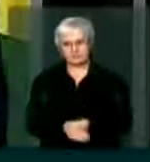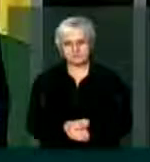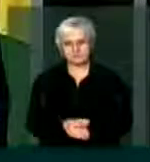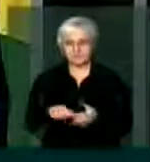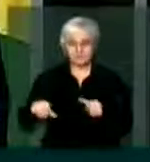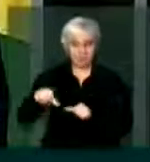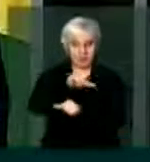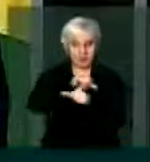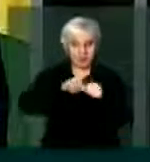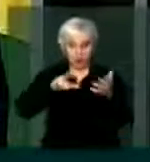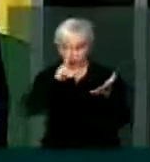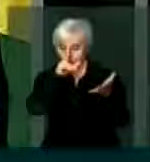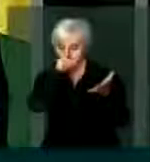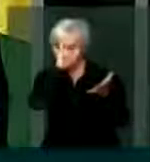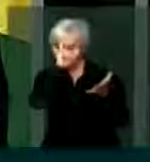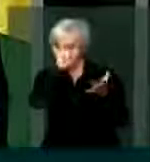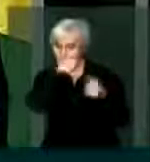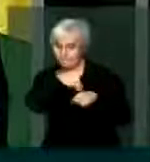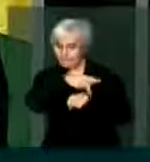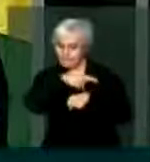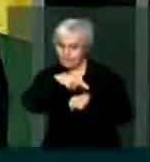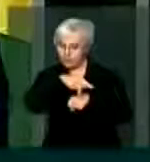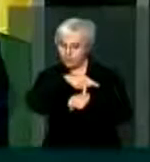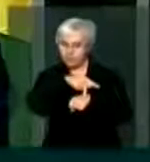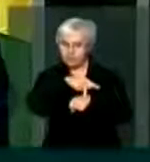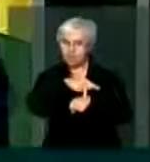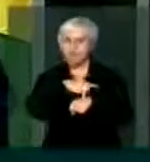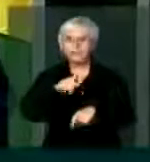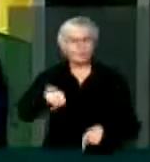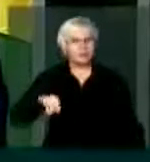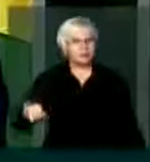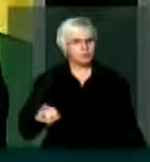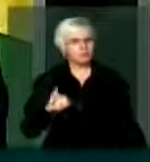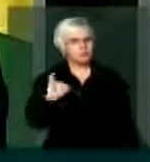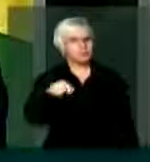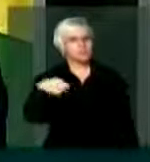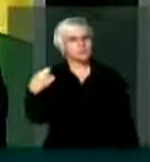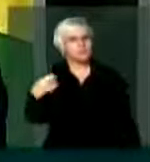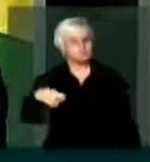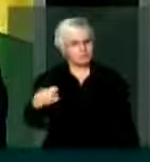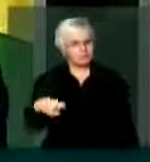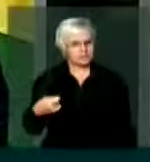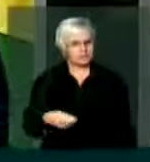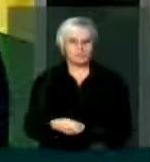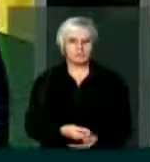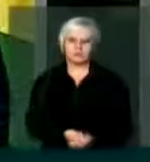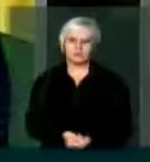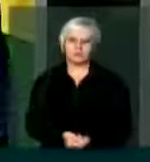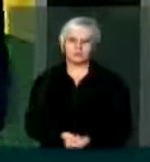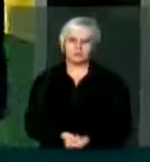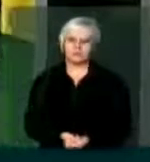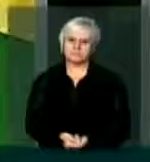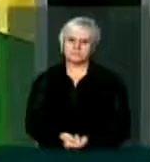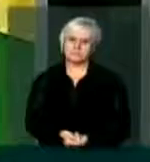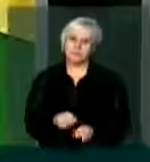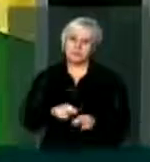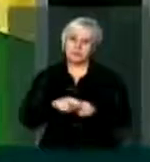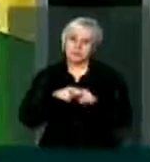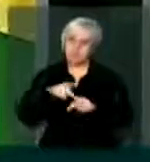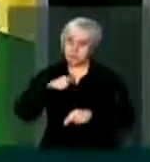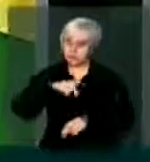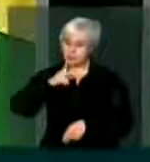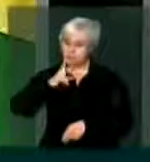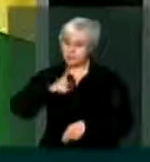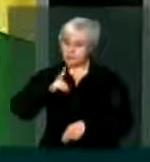Alternar o poder no país é algo necessário, é importante, porque vislumbra